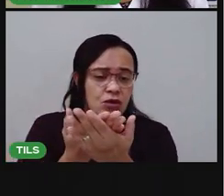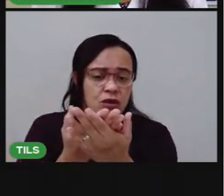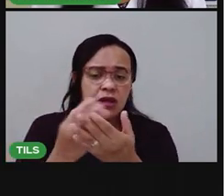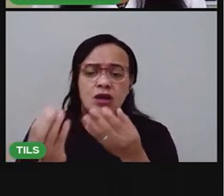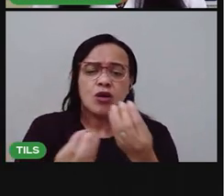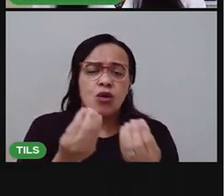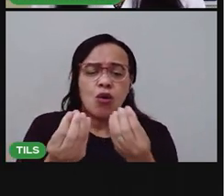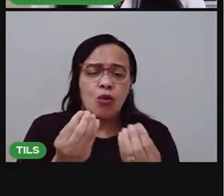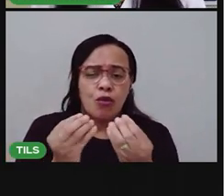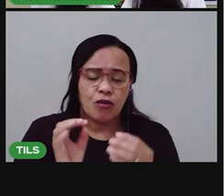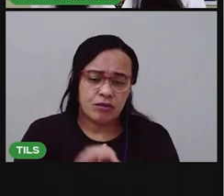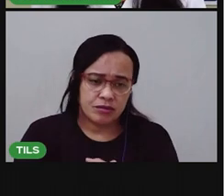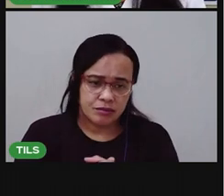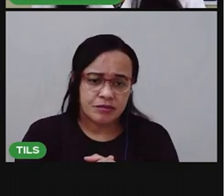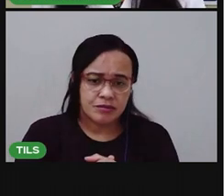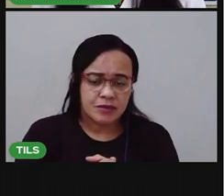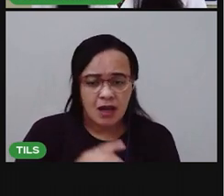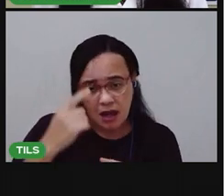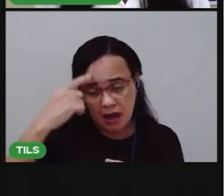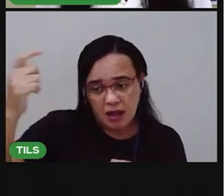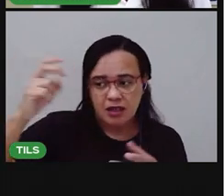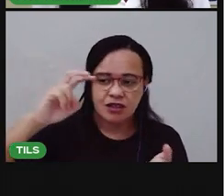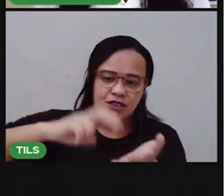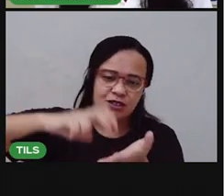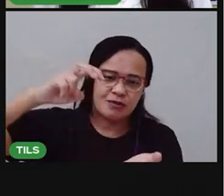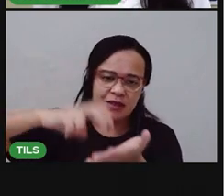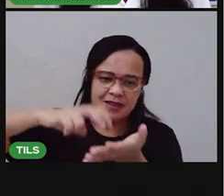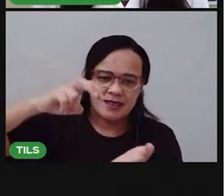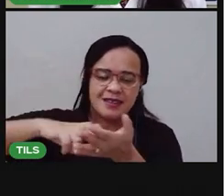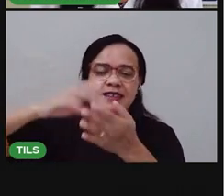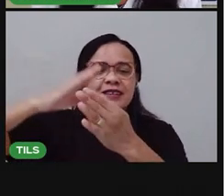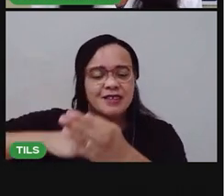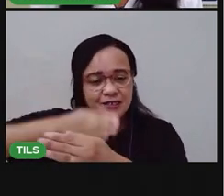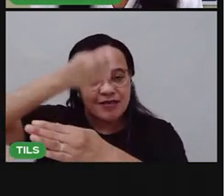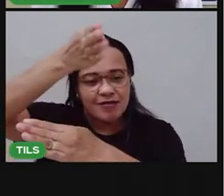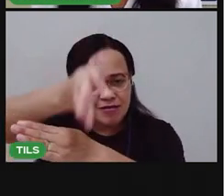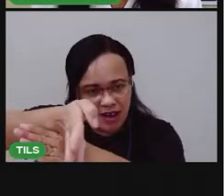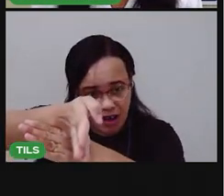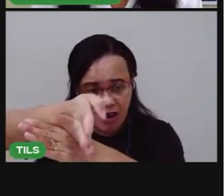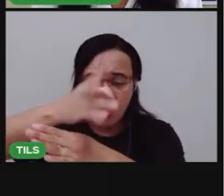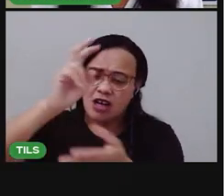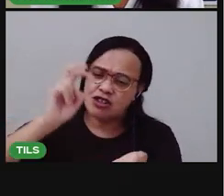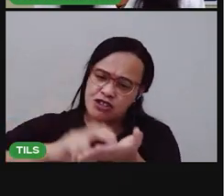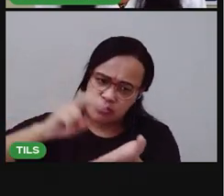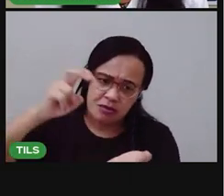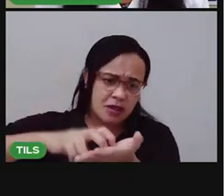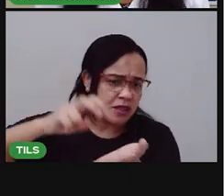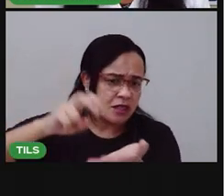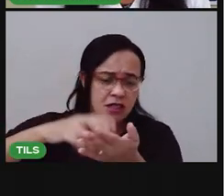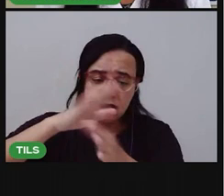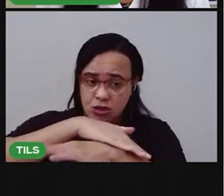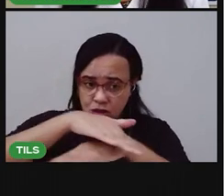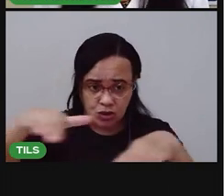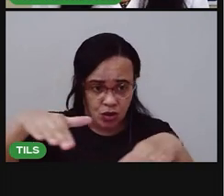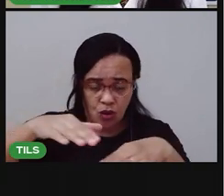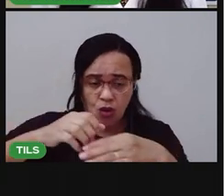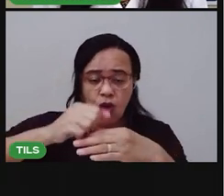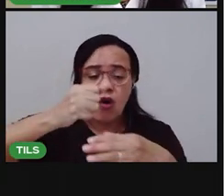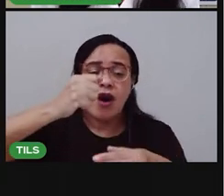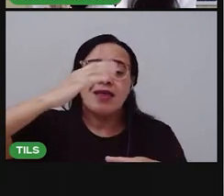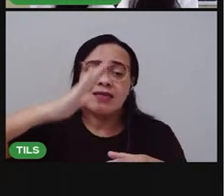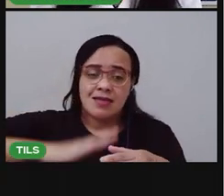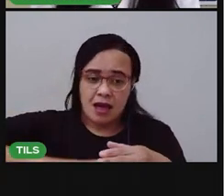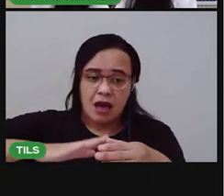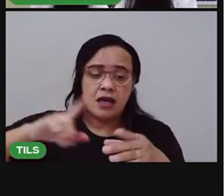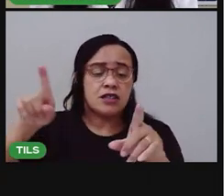quem estudava pela manhã ia para a escola só pela manhã. Quem estudava à tarde ia para